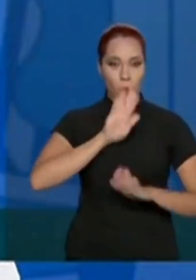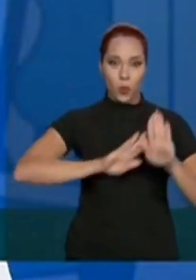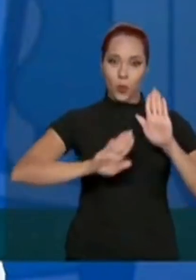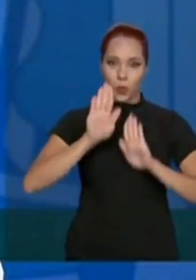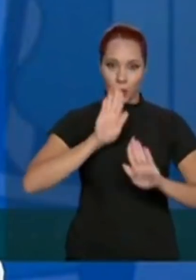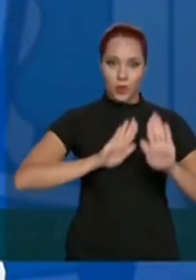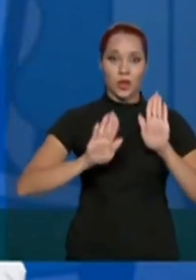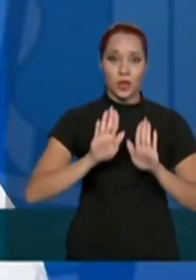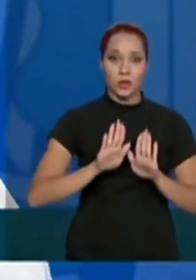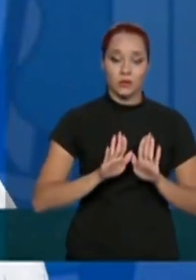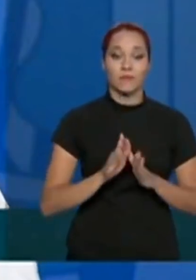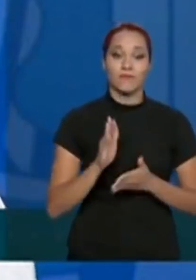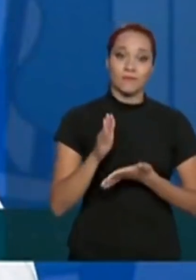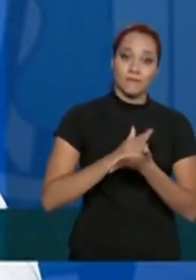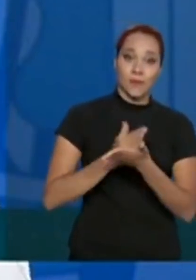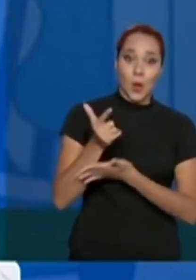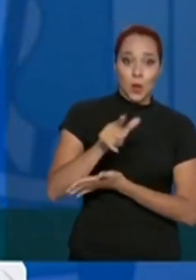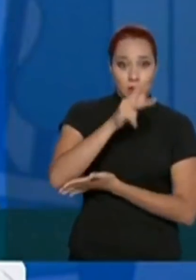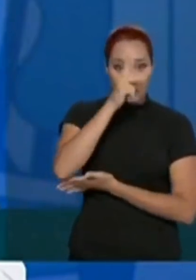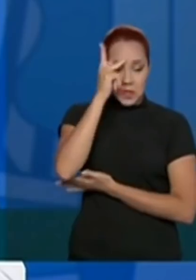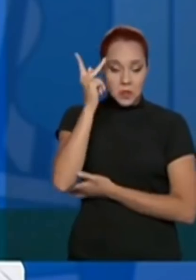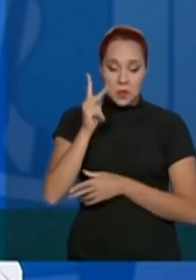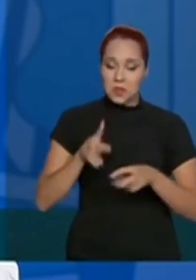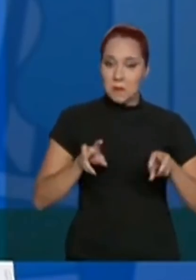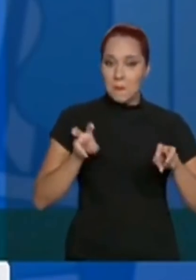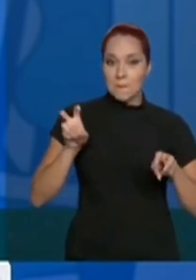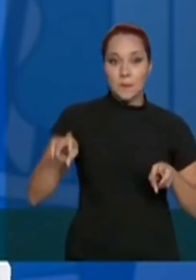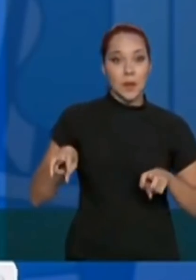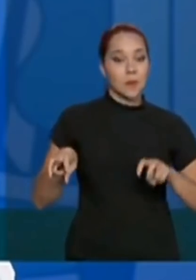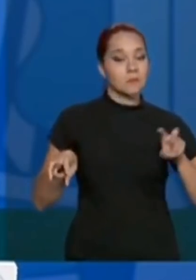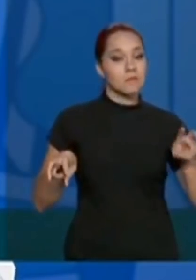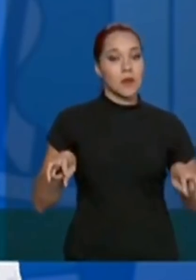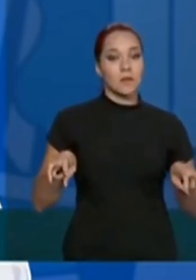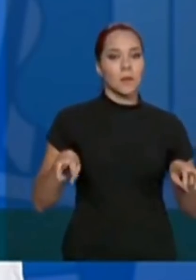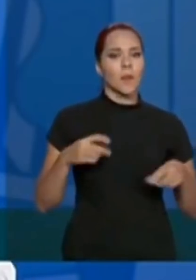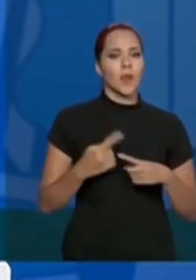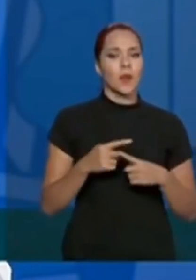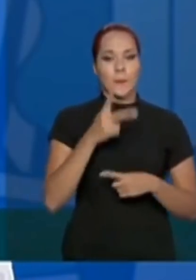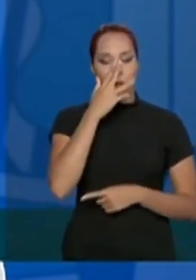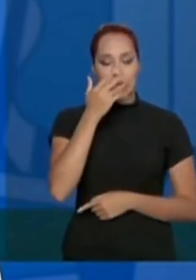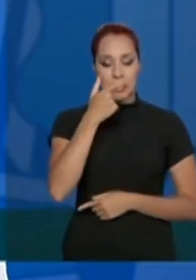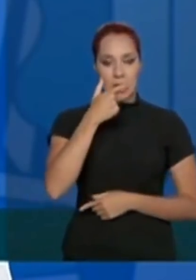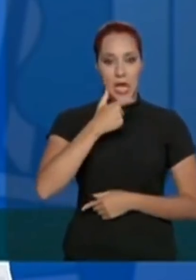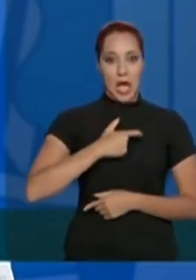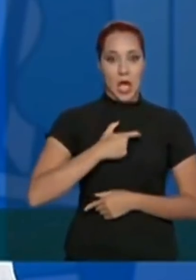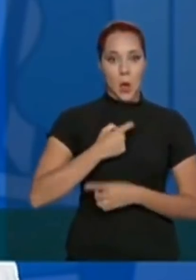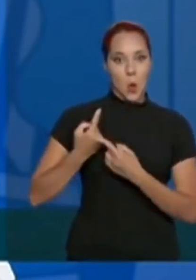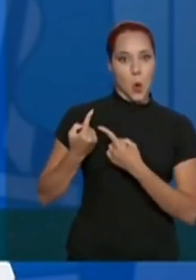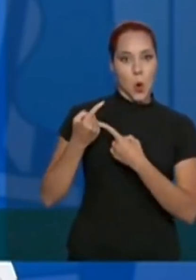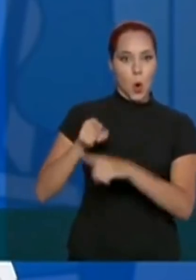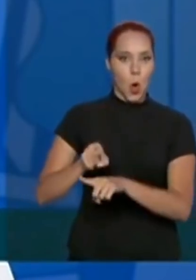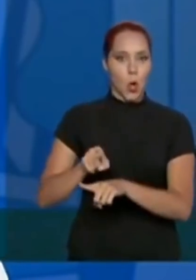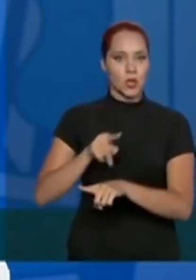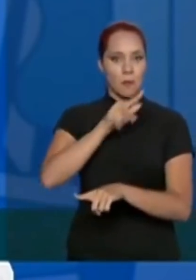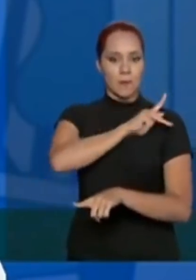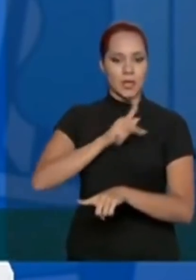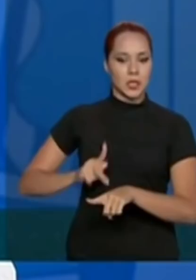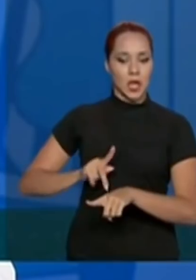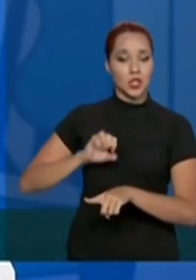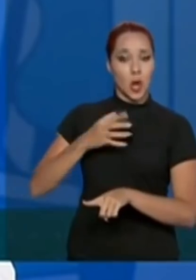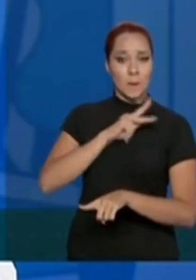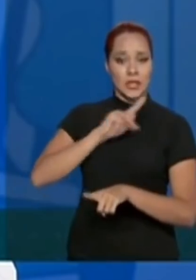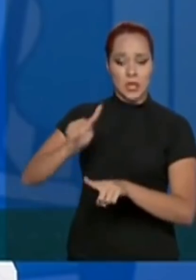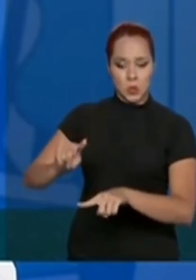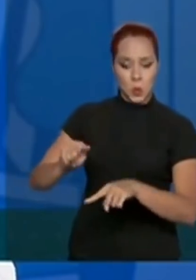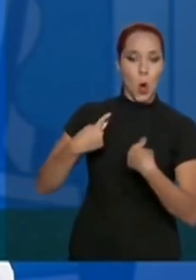Talvez outras pessoas sentadas nessa cadeira, nominada, porque parece que eu sou contra o presidente, ou o presidente é contra mim, não, são